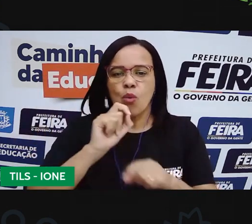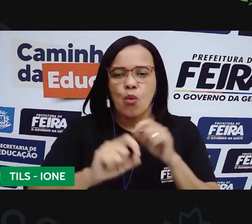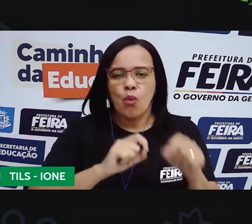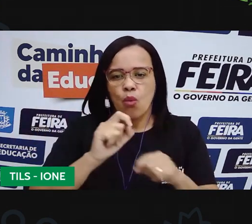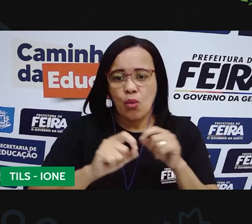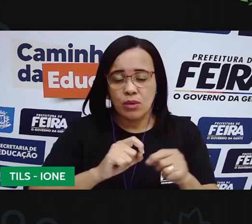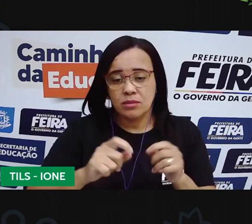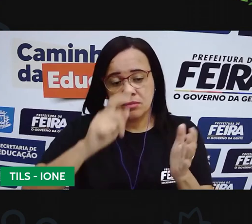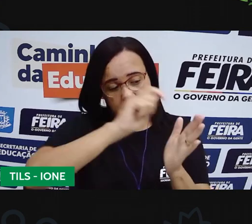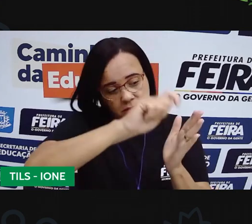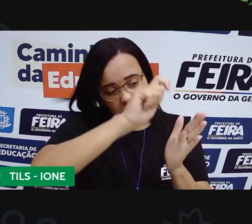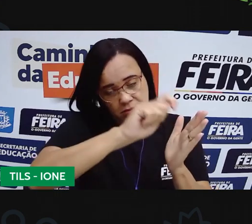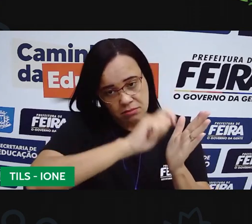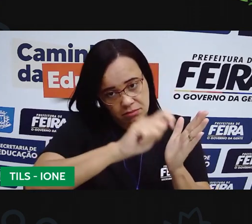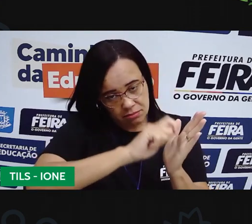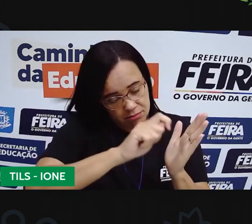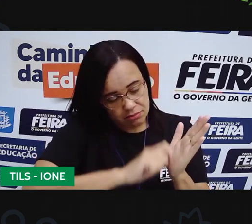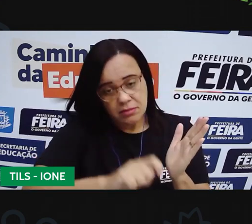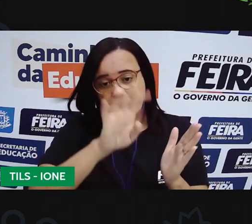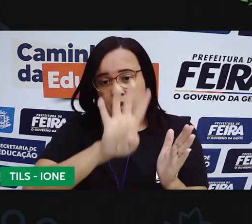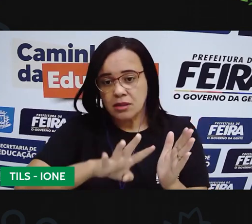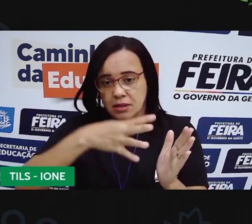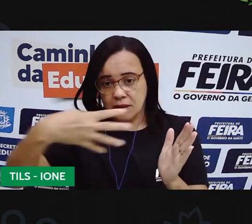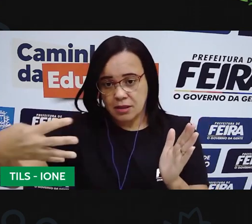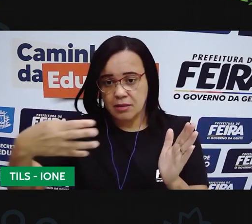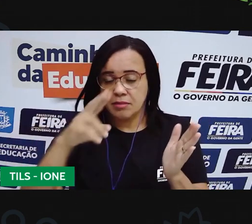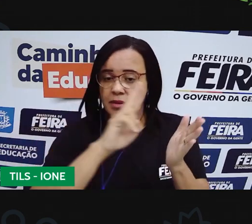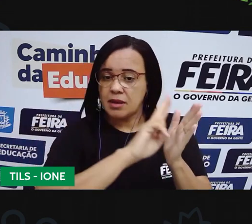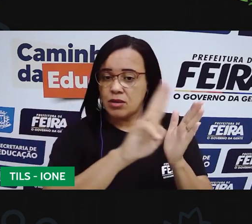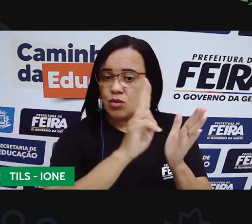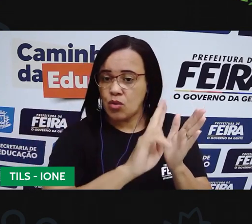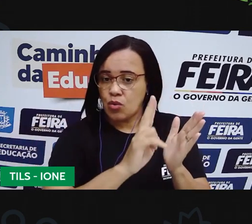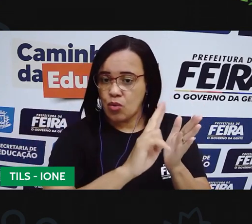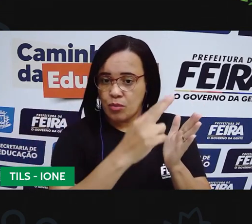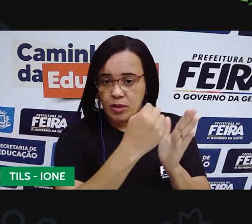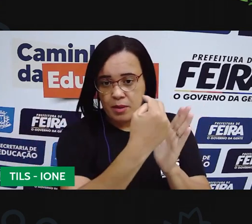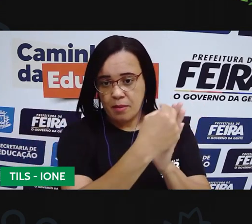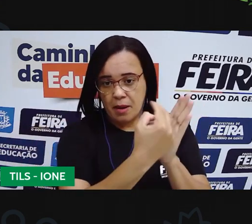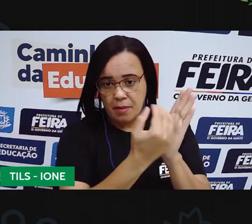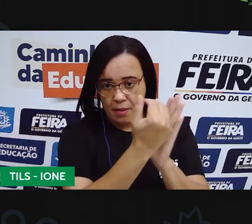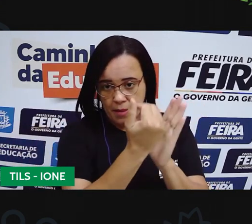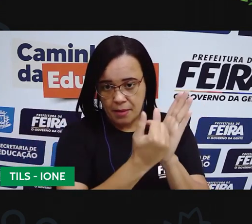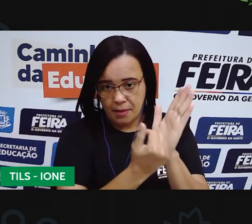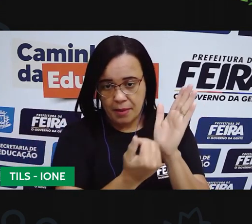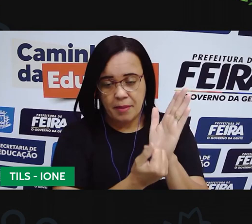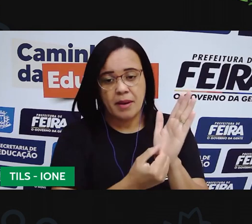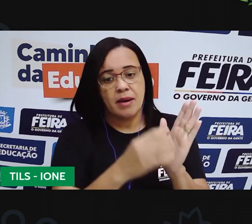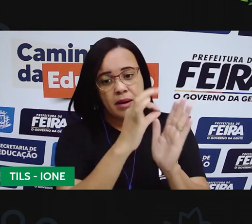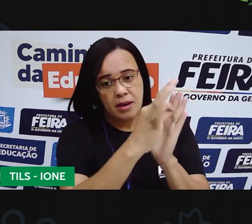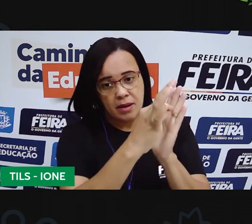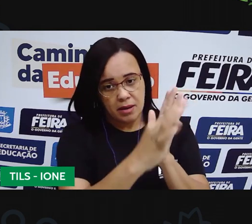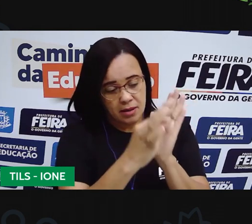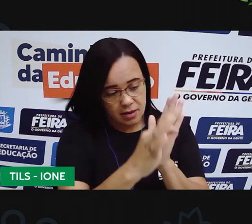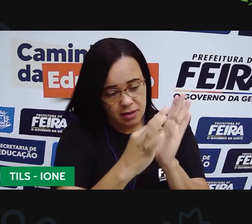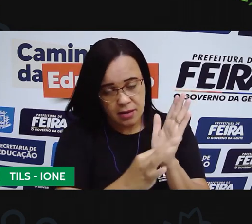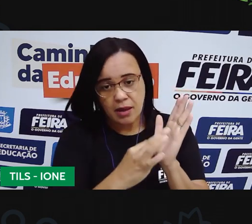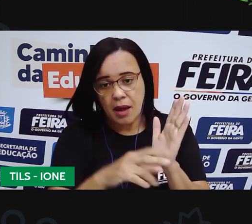registrando num quadro o nome dos participantes e o número dos peixes que ele pescou